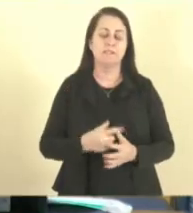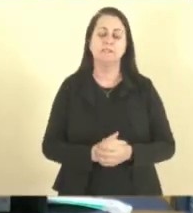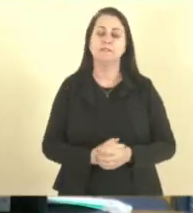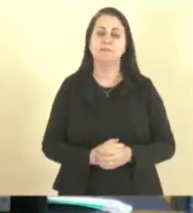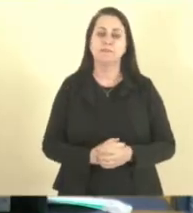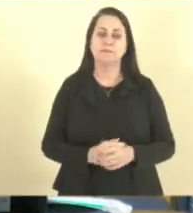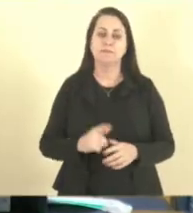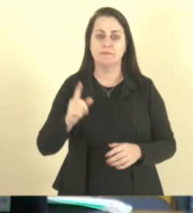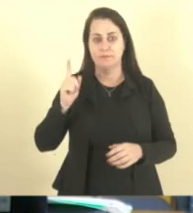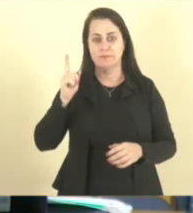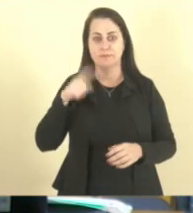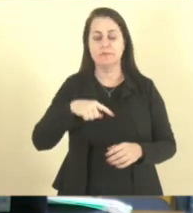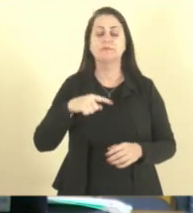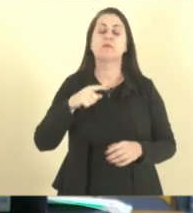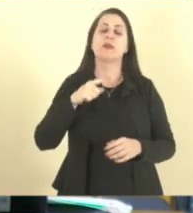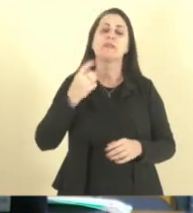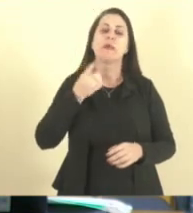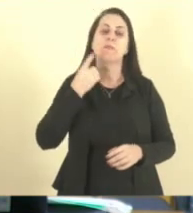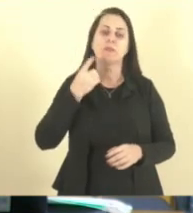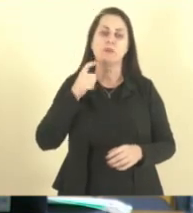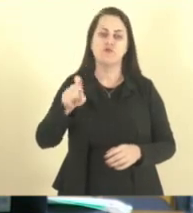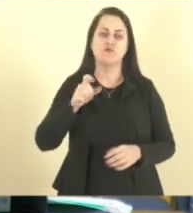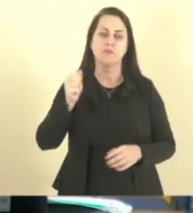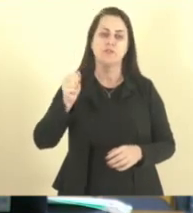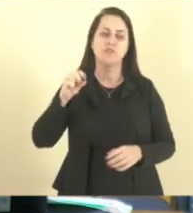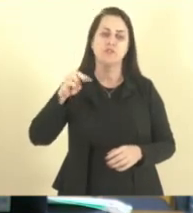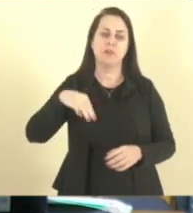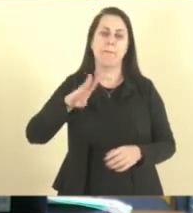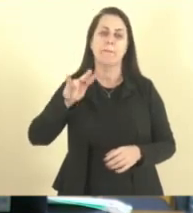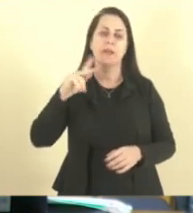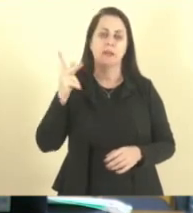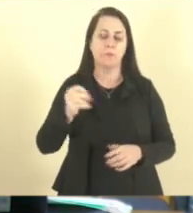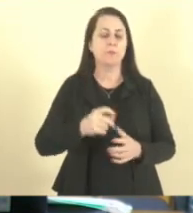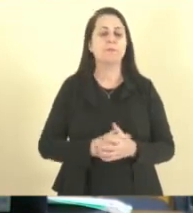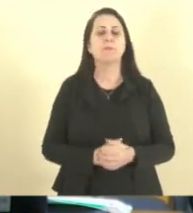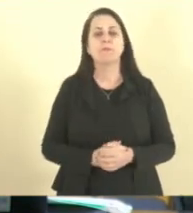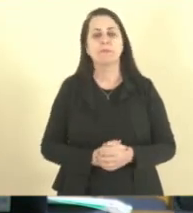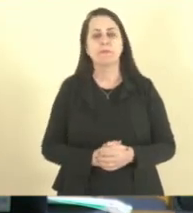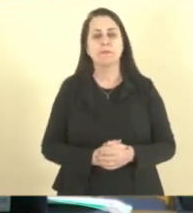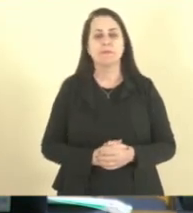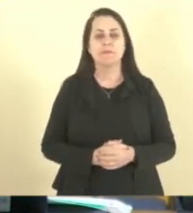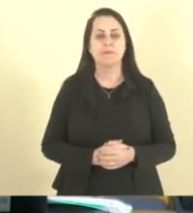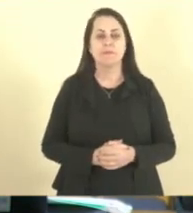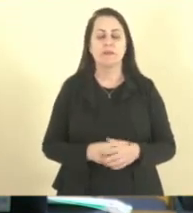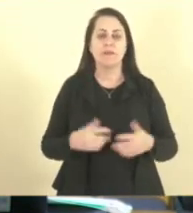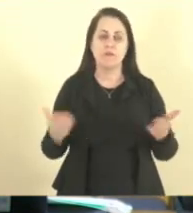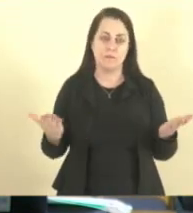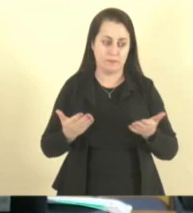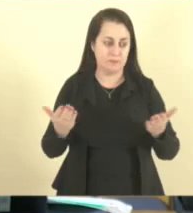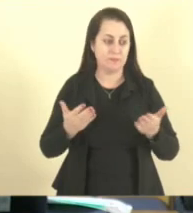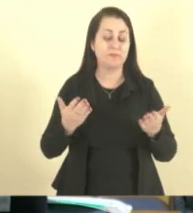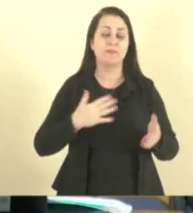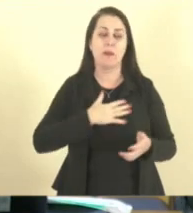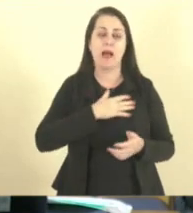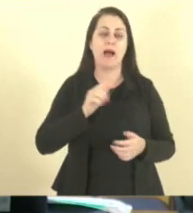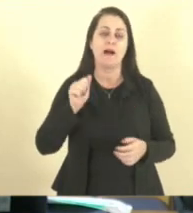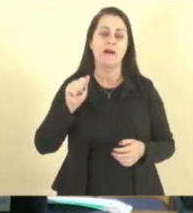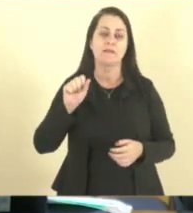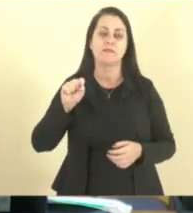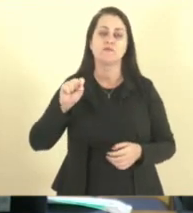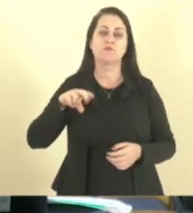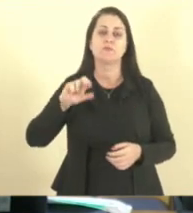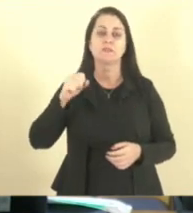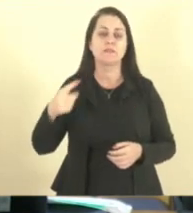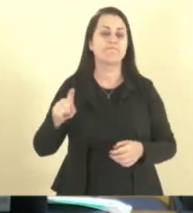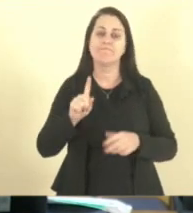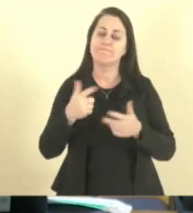autoria do deputado Alexandre Chambinho. Relatoria também do deputado Capitão Assunção, devido à sua ausência no dia de hoje. Estou avocando também a relatoria. É